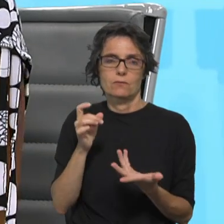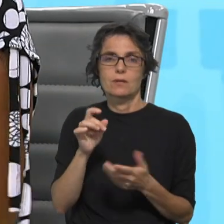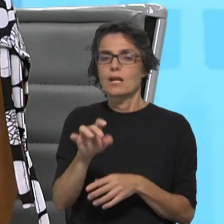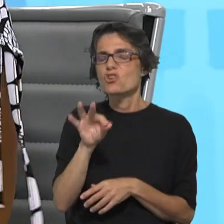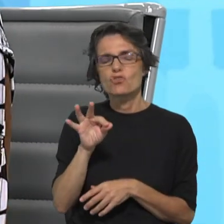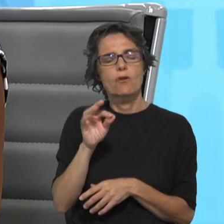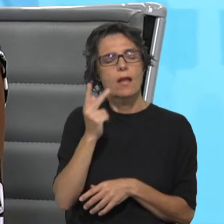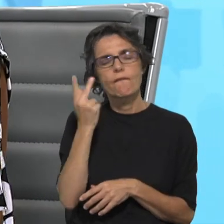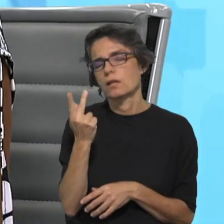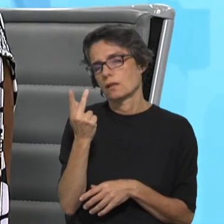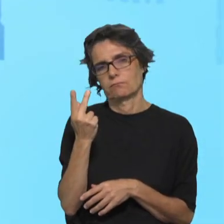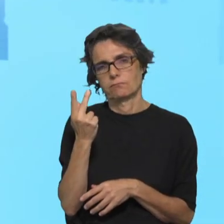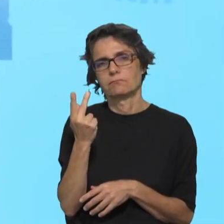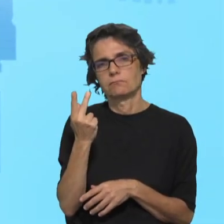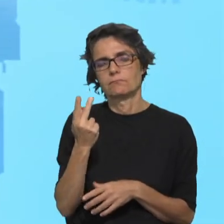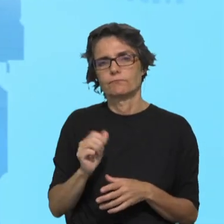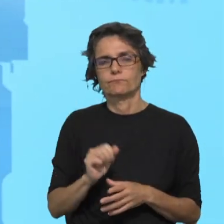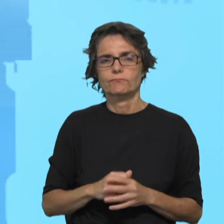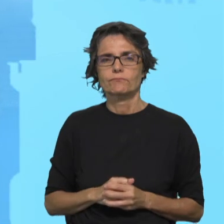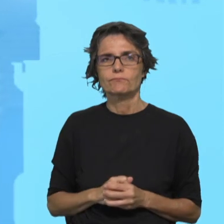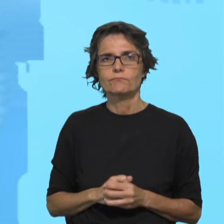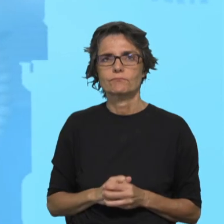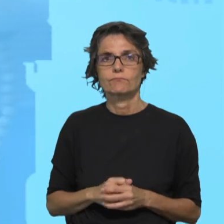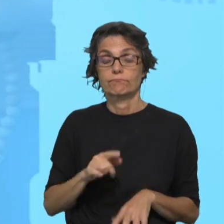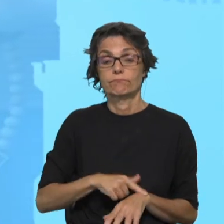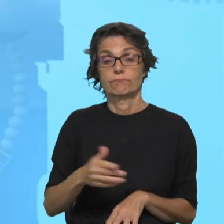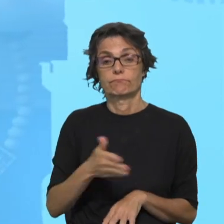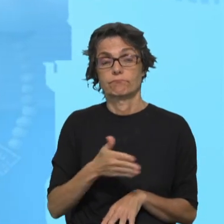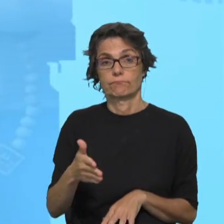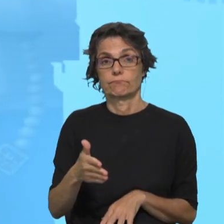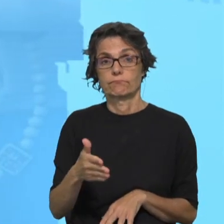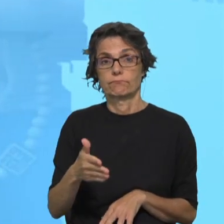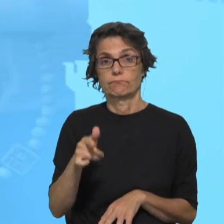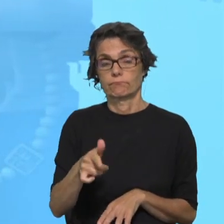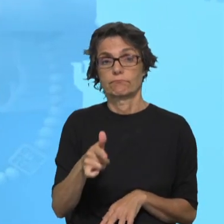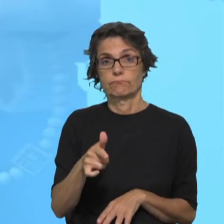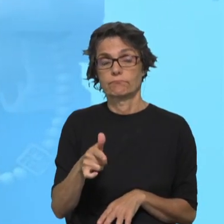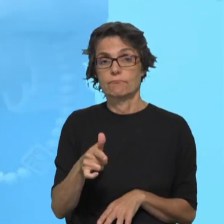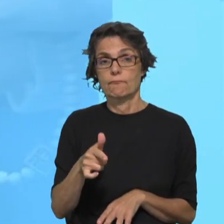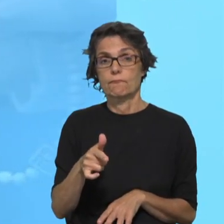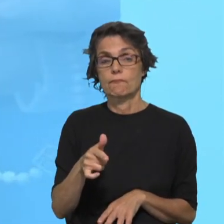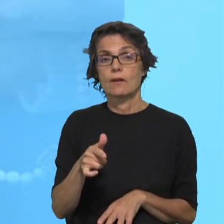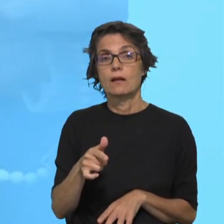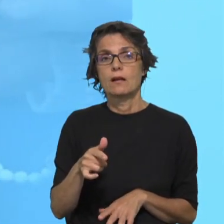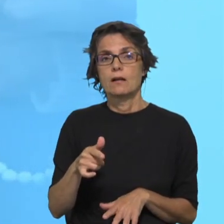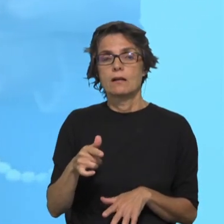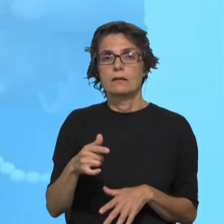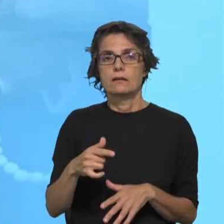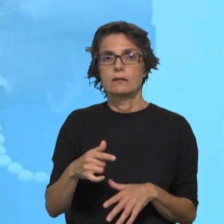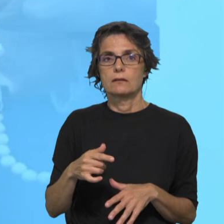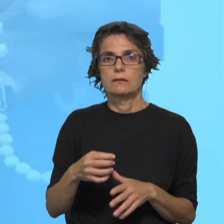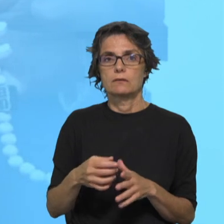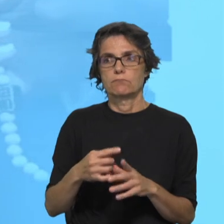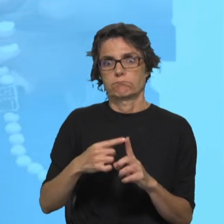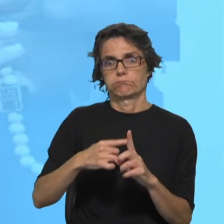a vida. Neste momento, tem-se verificado a um intensificar da pressão migratória,